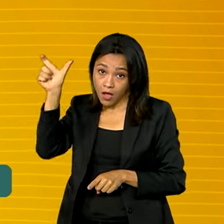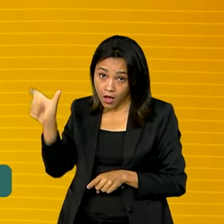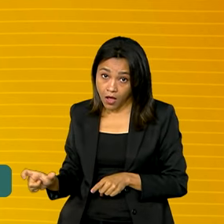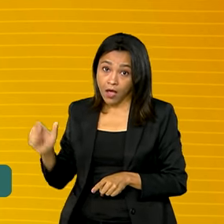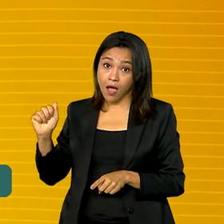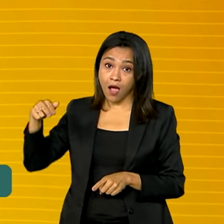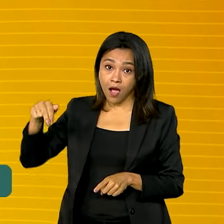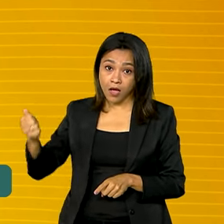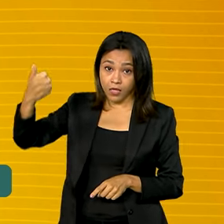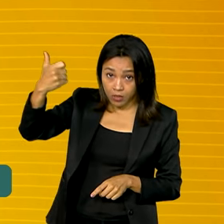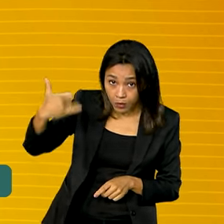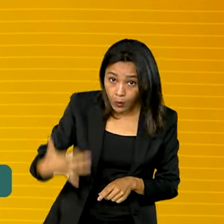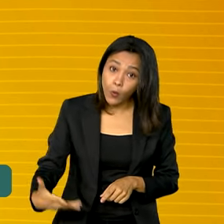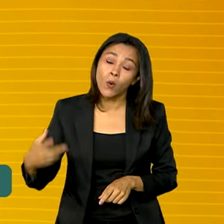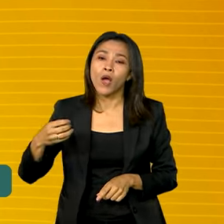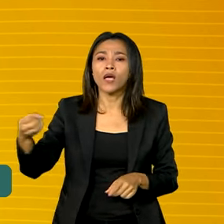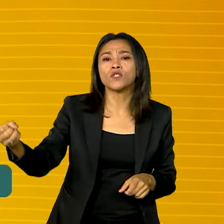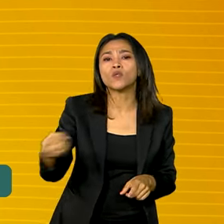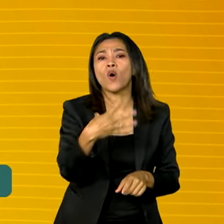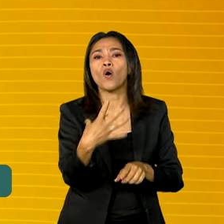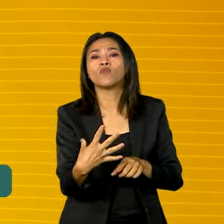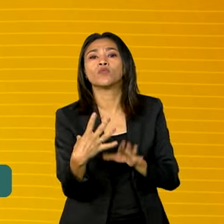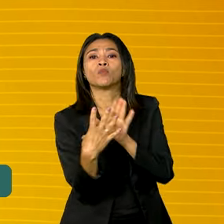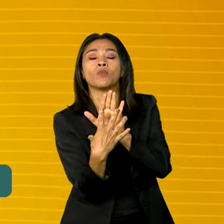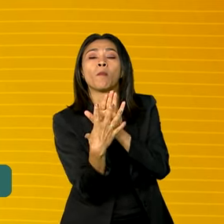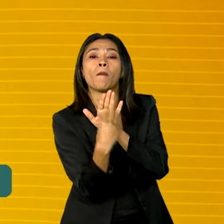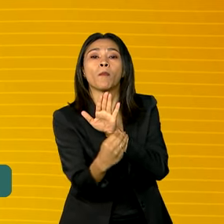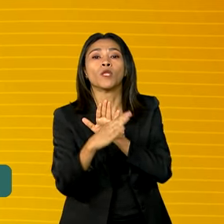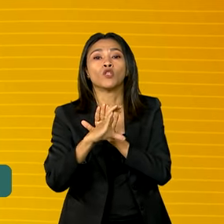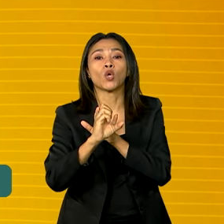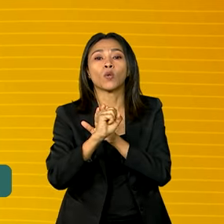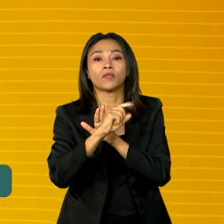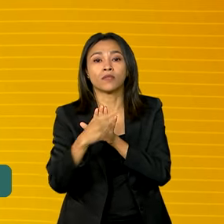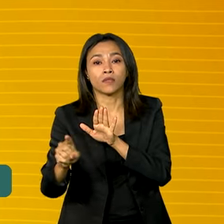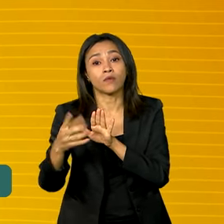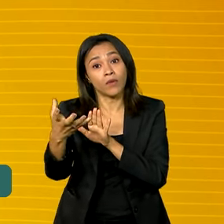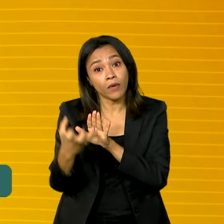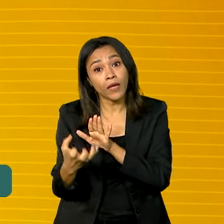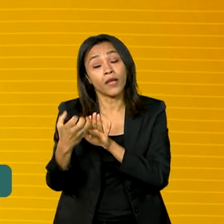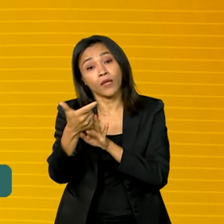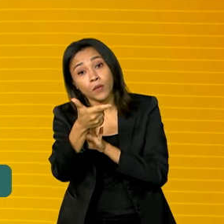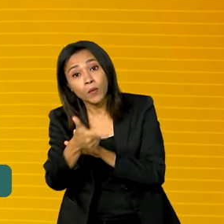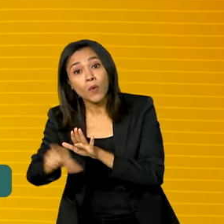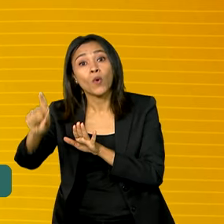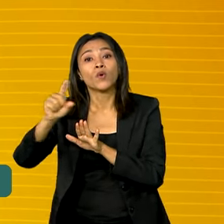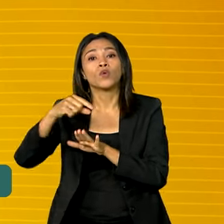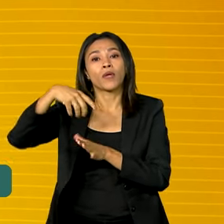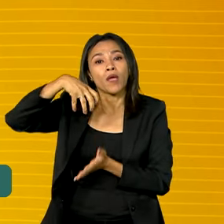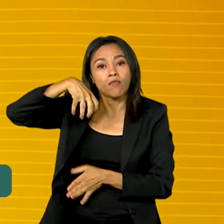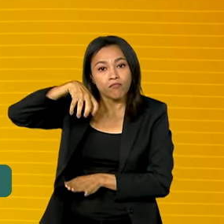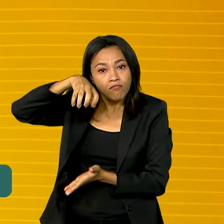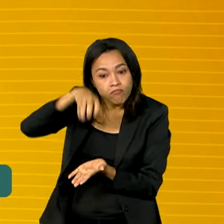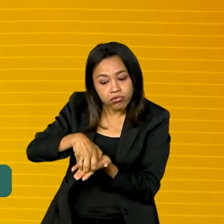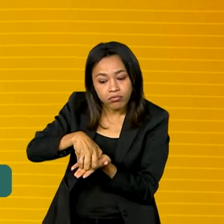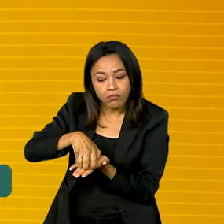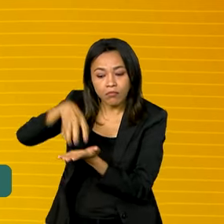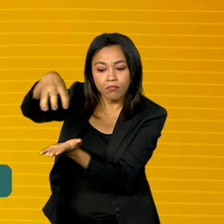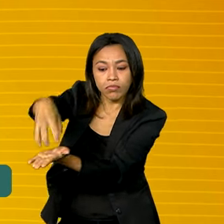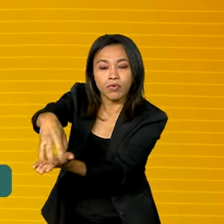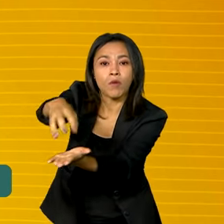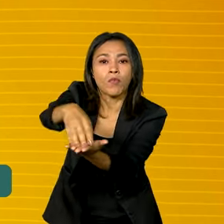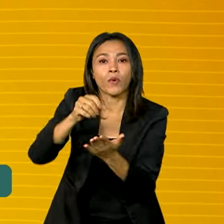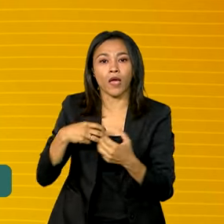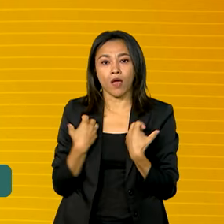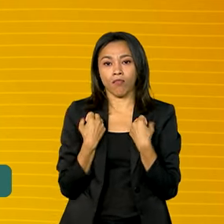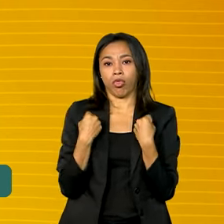novas concessões todas estão prevendo o PPD, que é o posto de parada, de descanso.